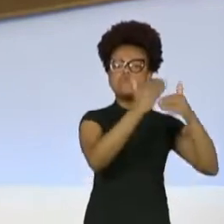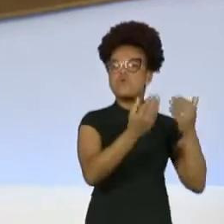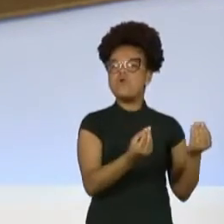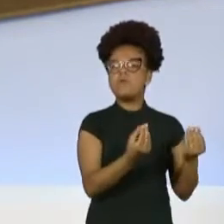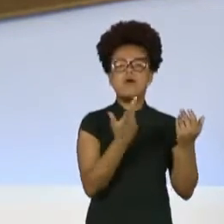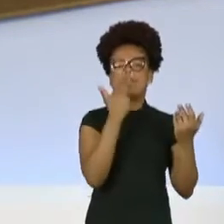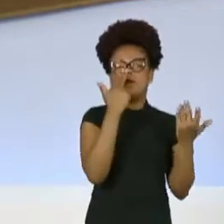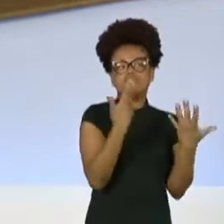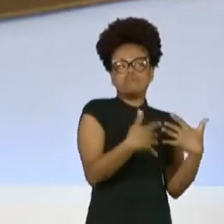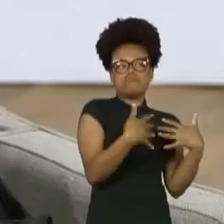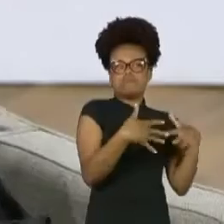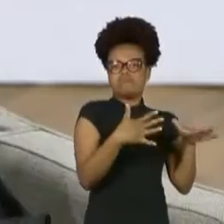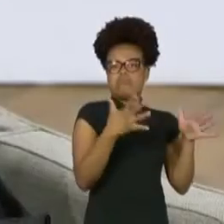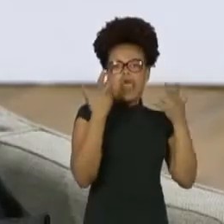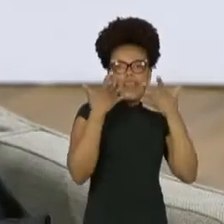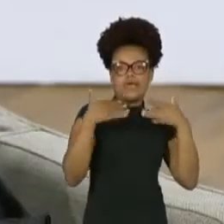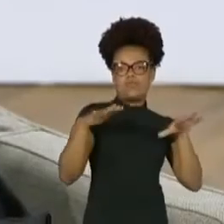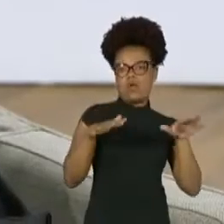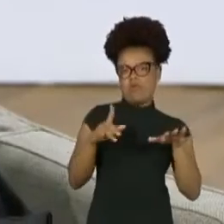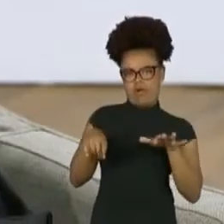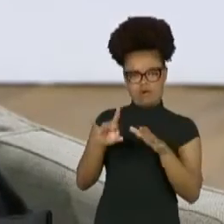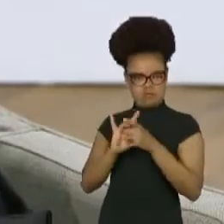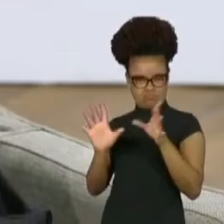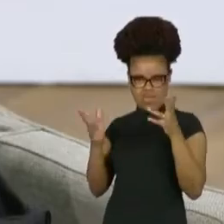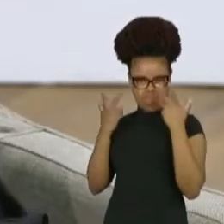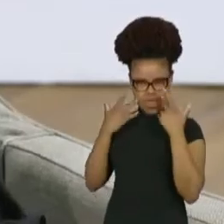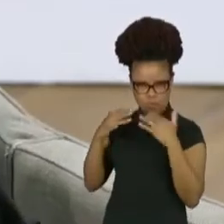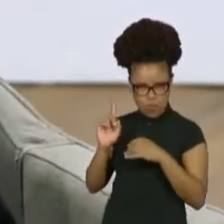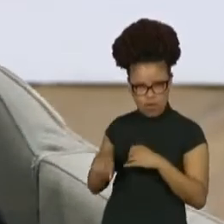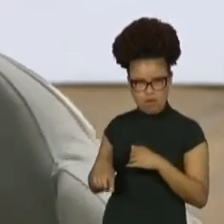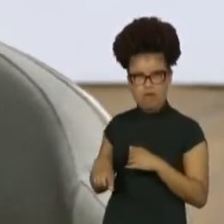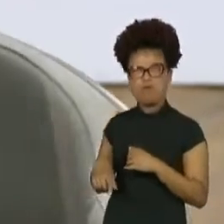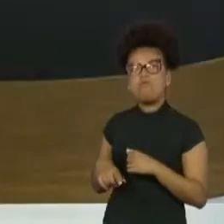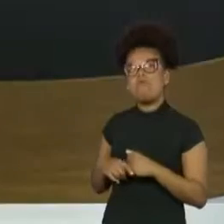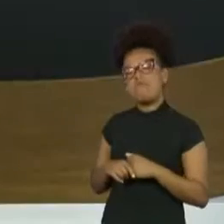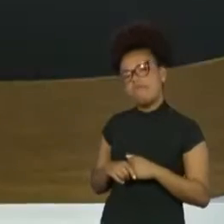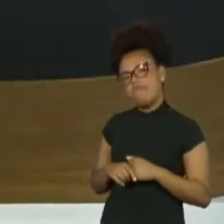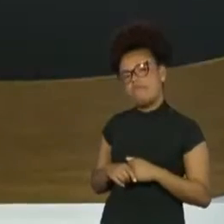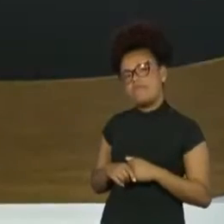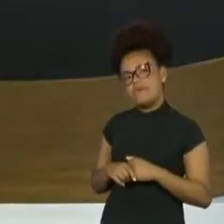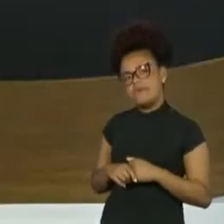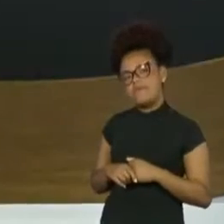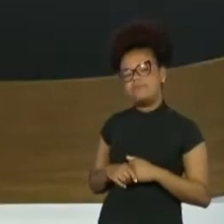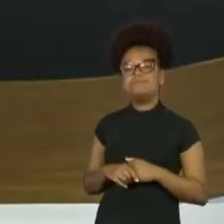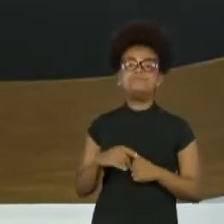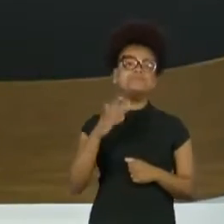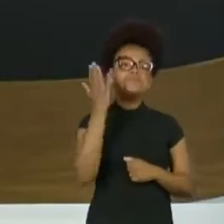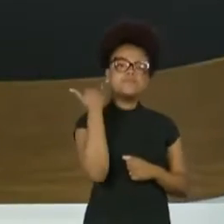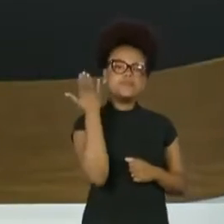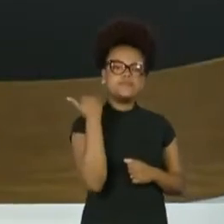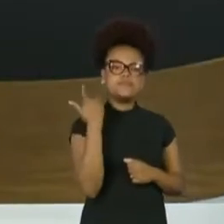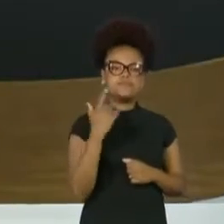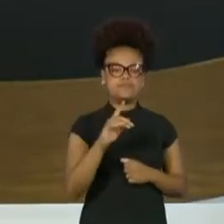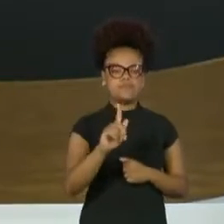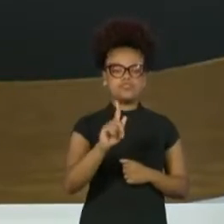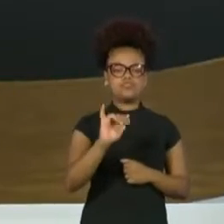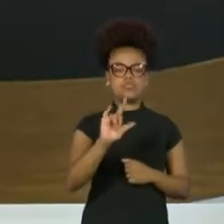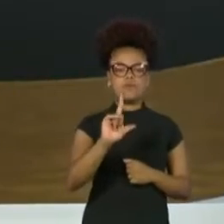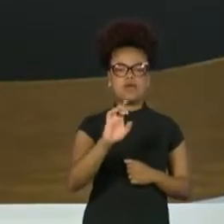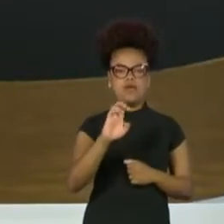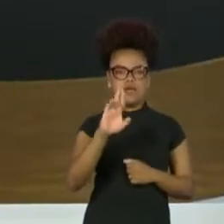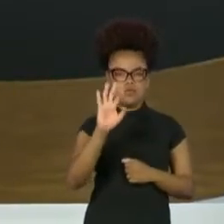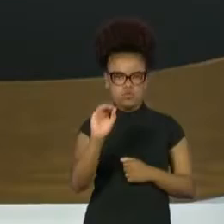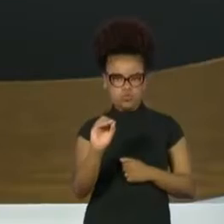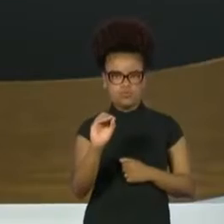mais naturalmente. Exato. É, há pouco tempo a gente perdeu Gilberto Braga, né? Que foi o autor